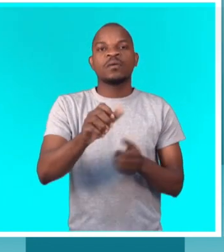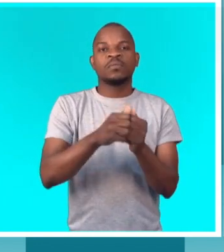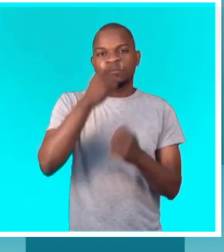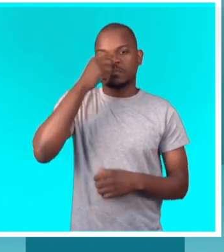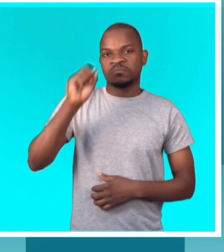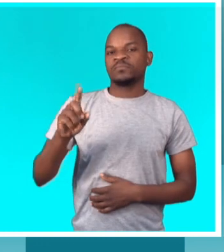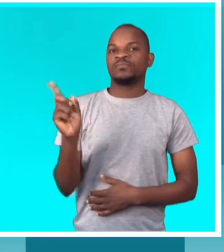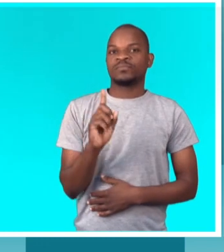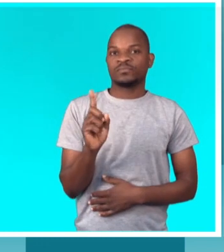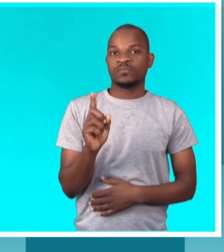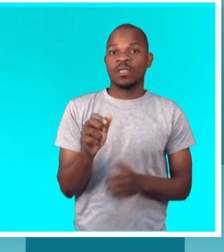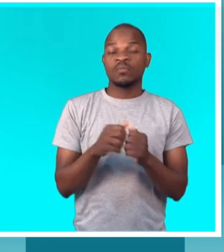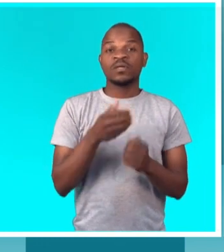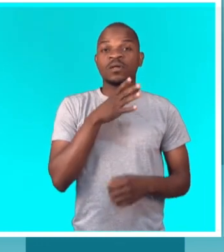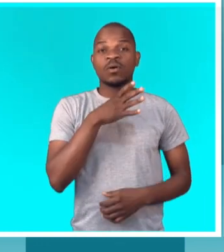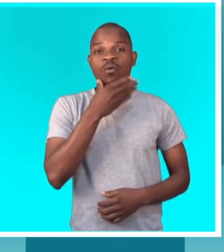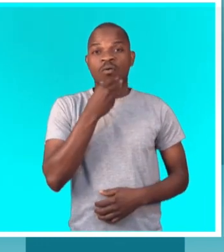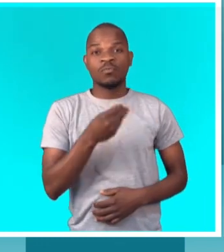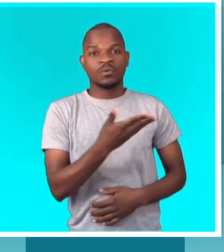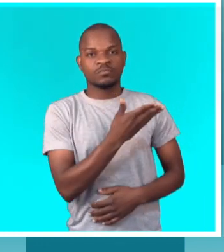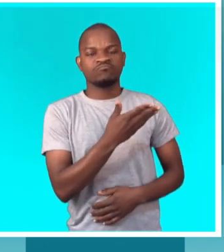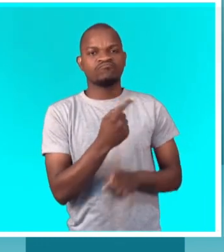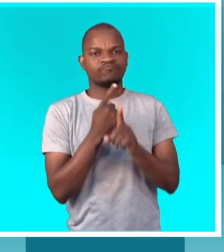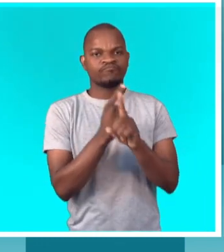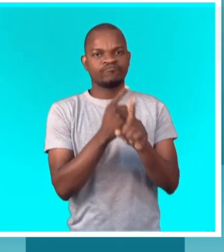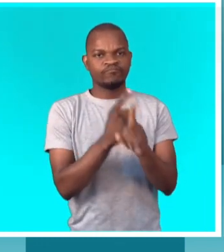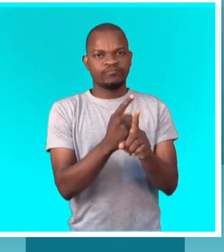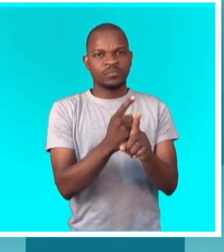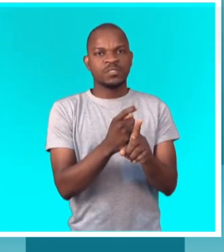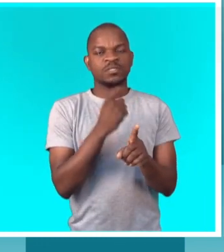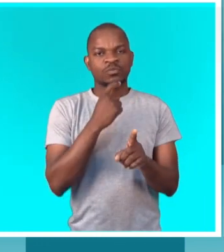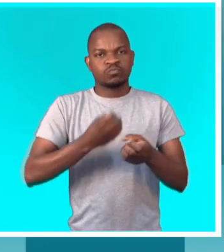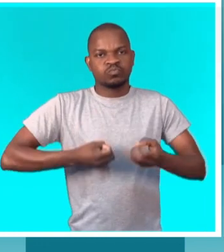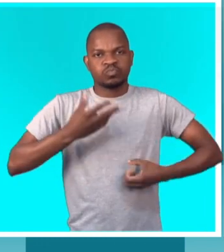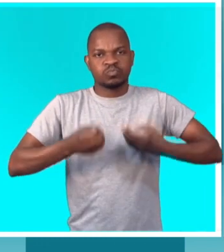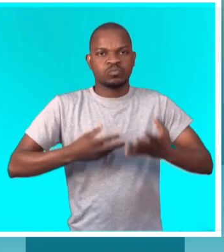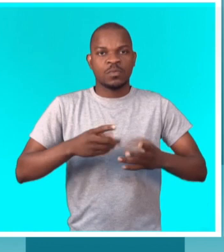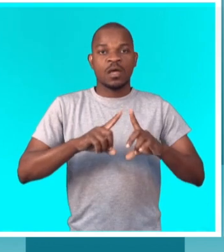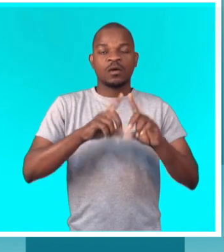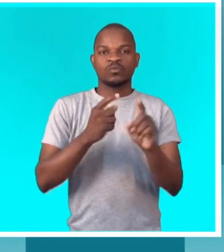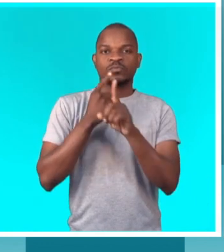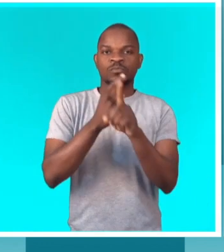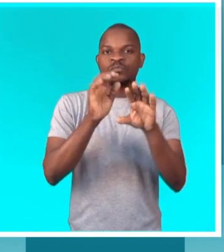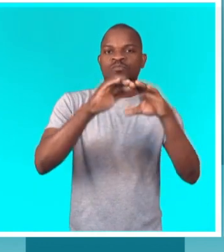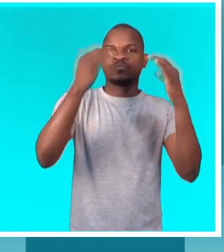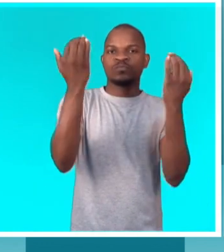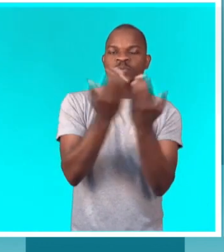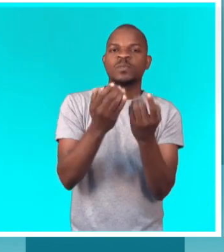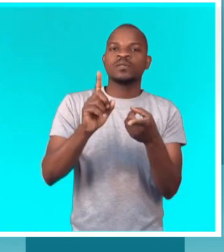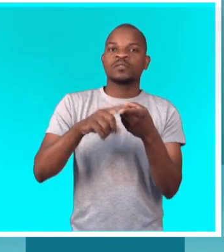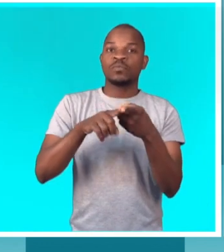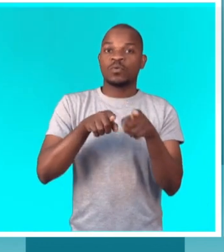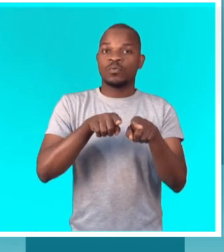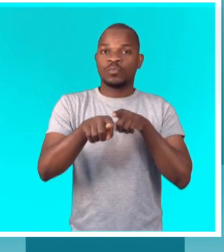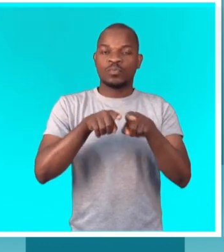frente, não desistir. Celso Coça, guia das atletas, revela que o apuramento ao Mundial e